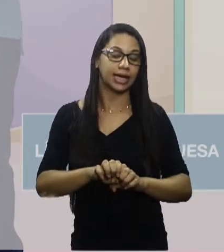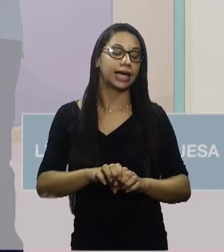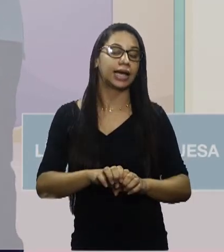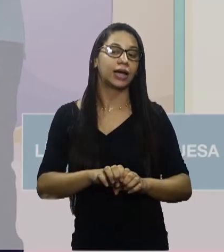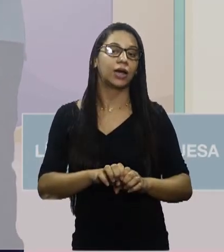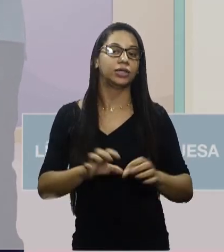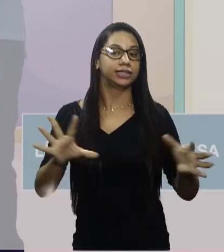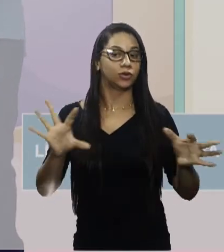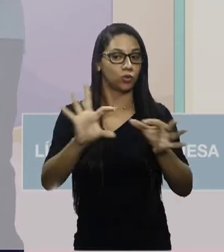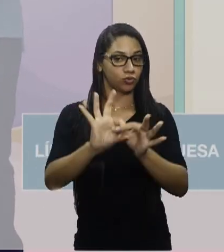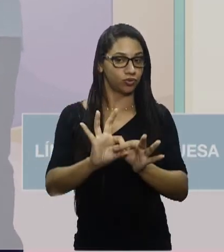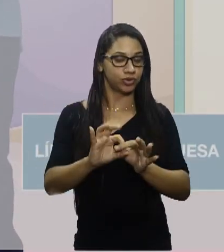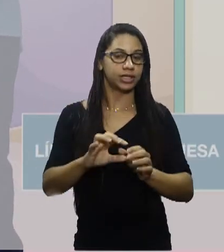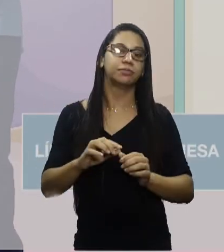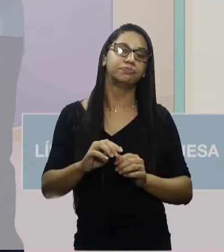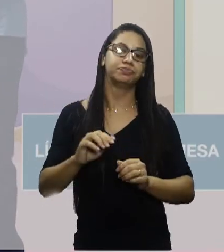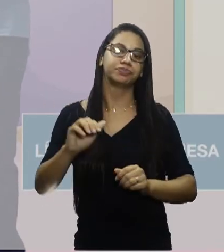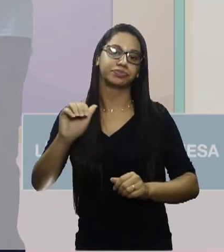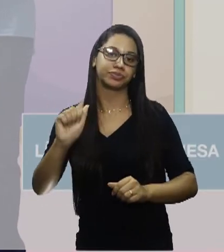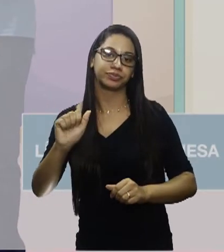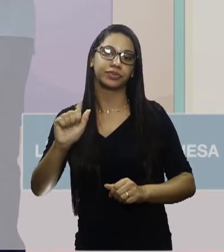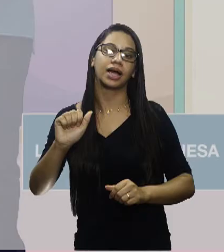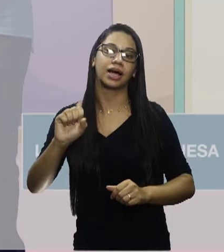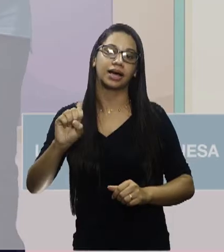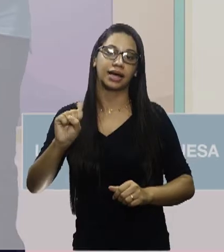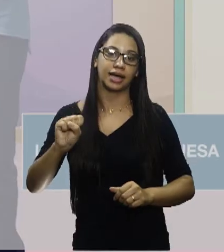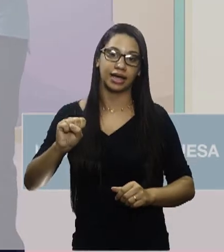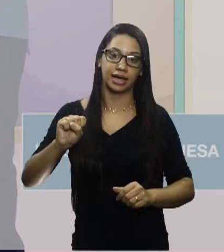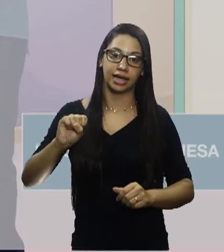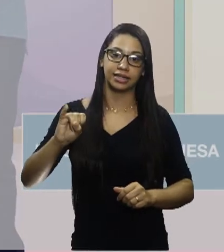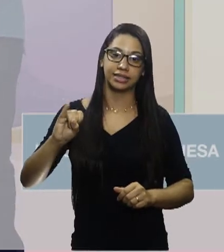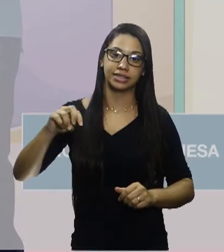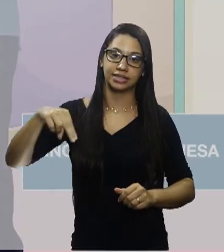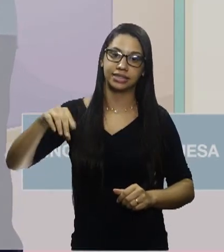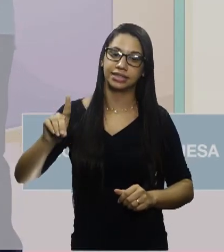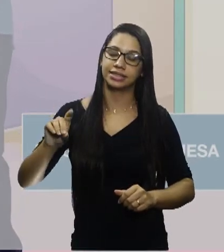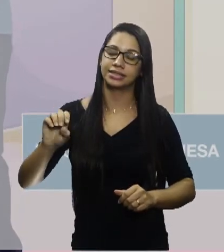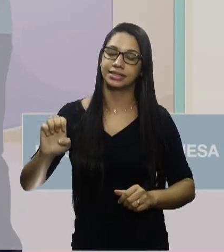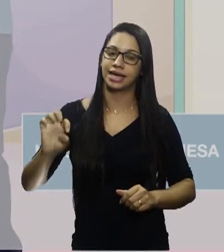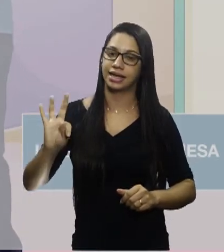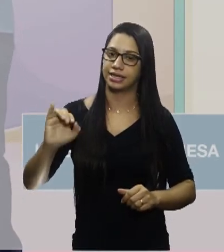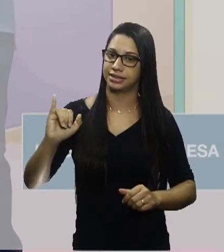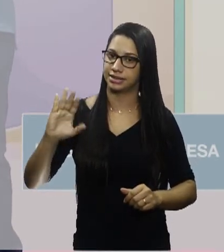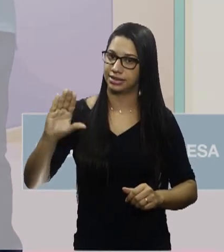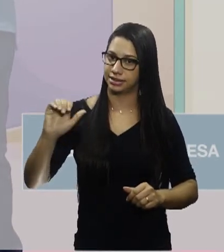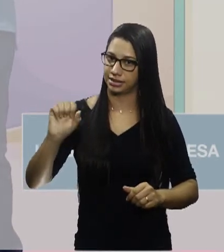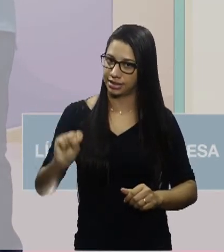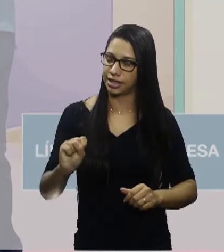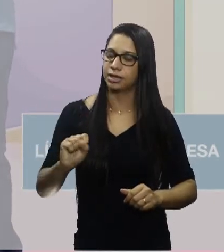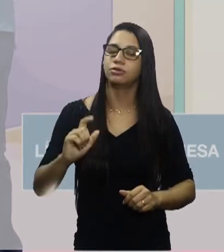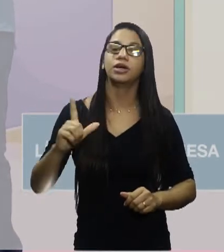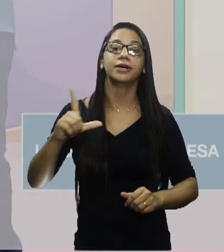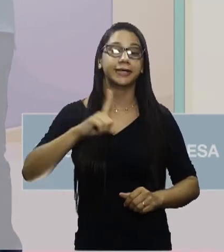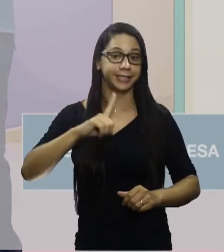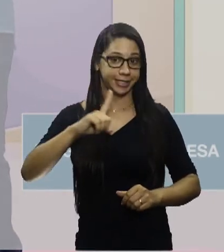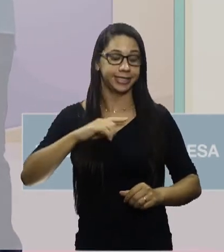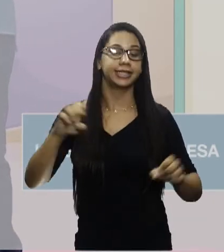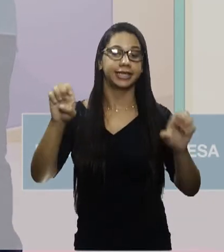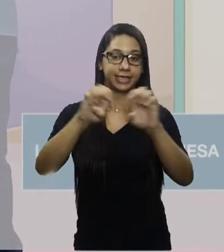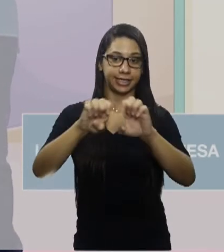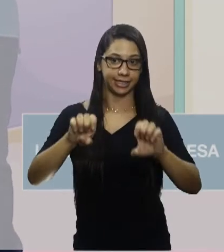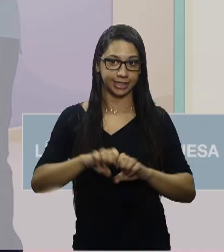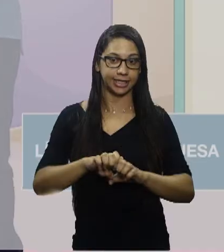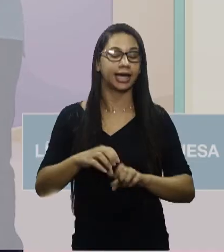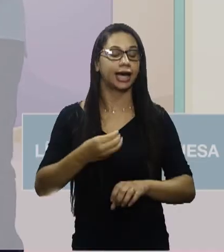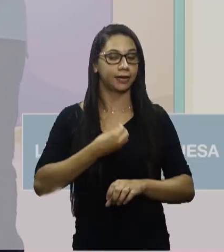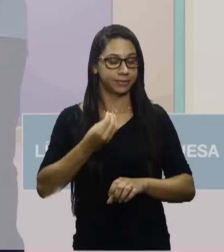conjunção. Já as sindéticas são aquelas que possuem em sua estrutura a